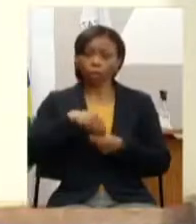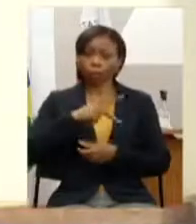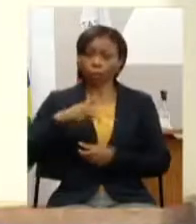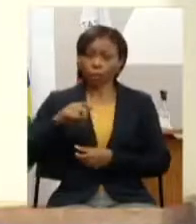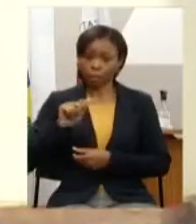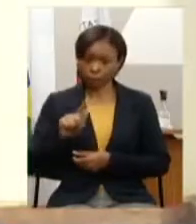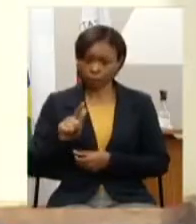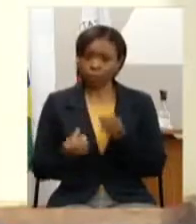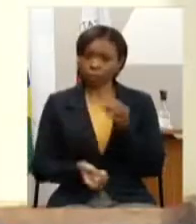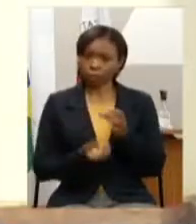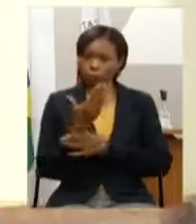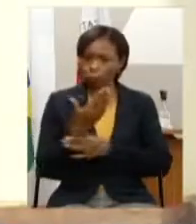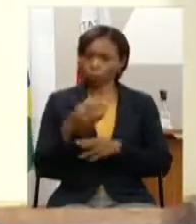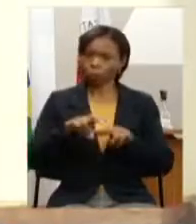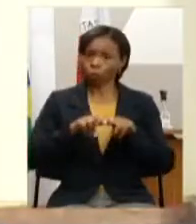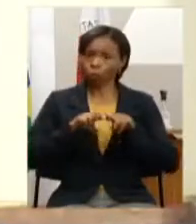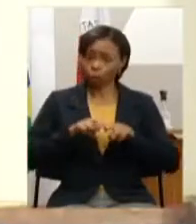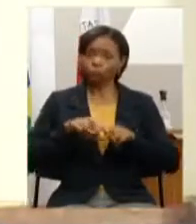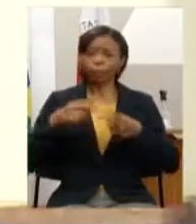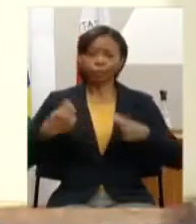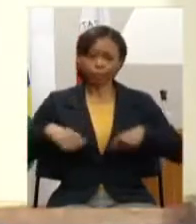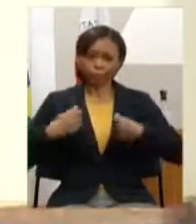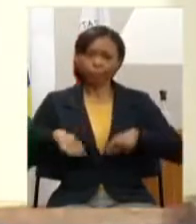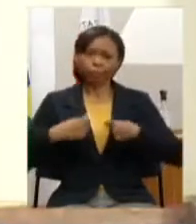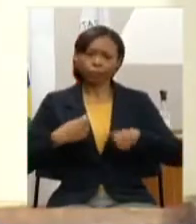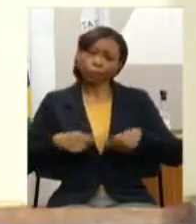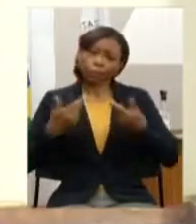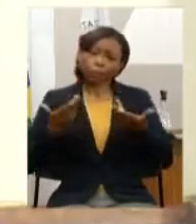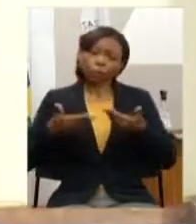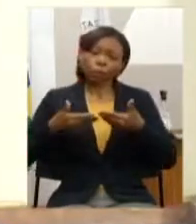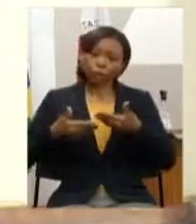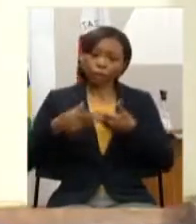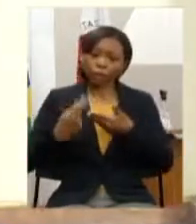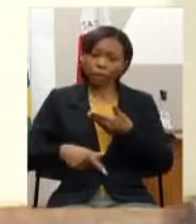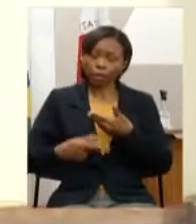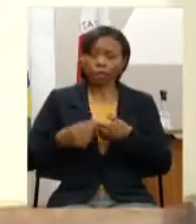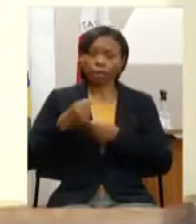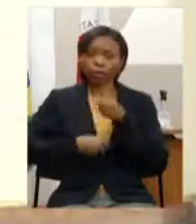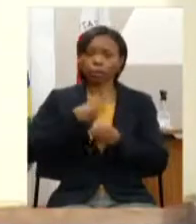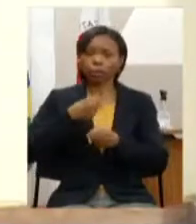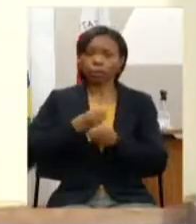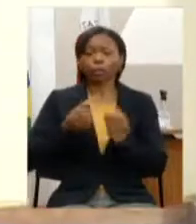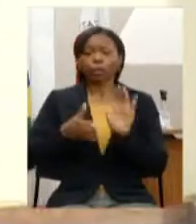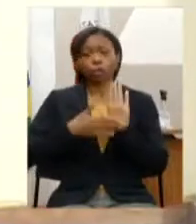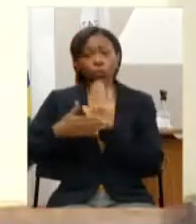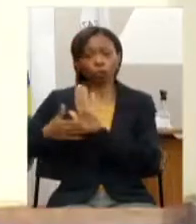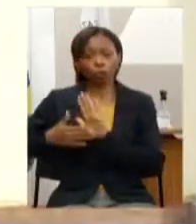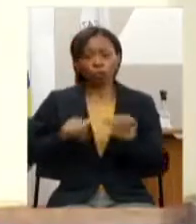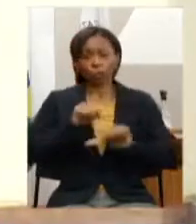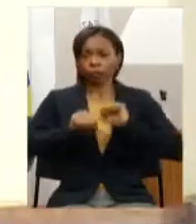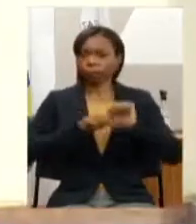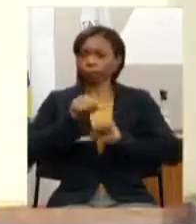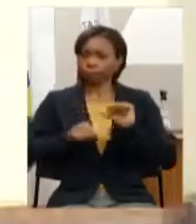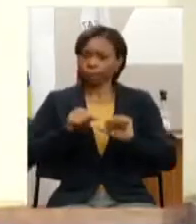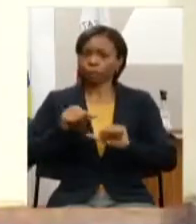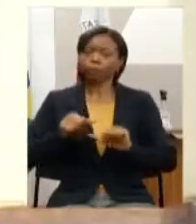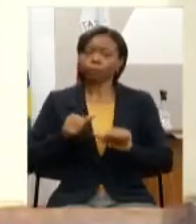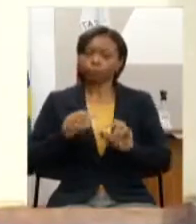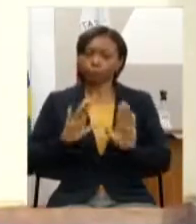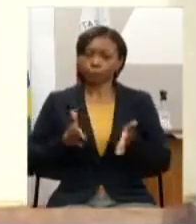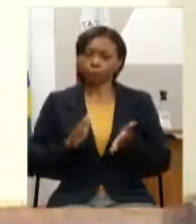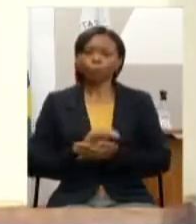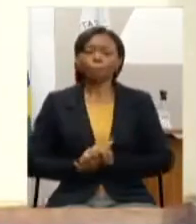demandas ele foi aprovado tivemos o decreto esse ano e aqui vem algumas propostas de alterações porque algumas ações estavam previstas apenas janela